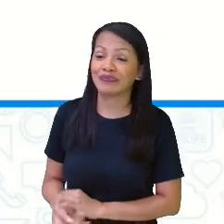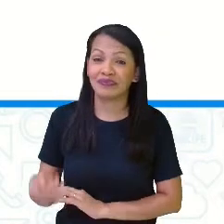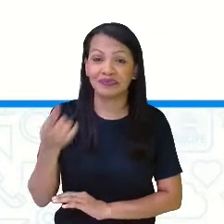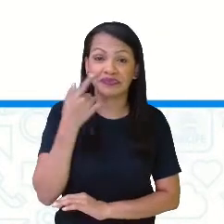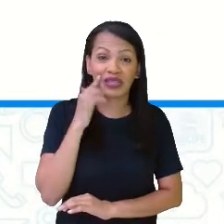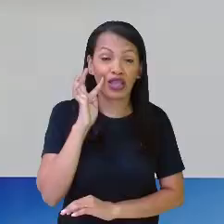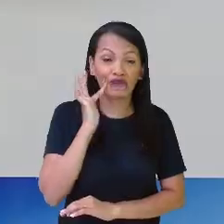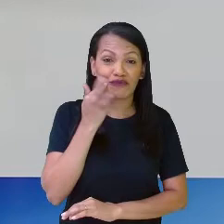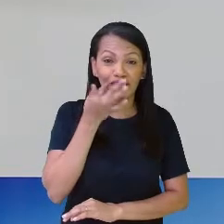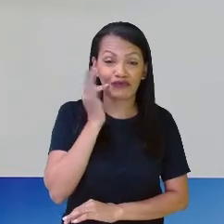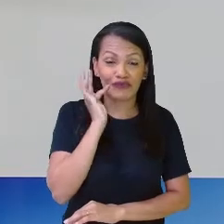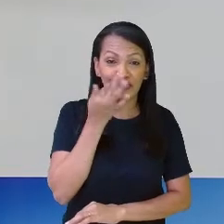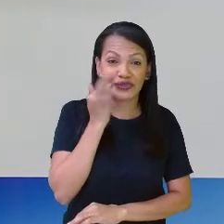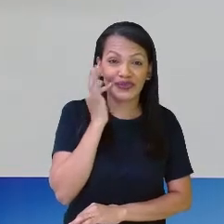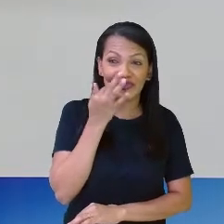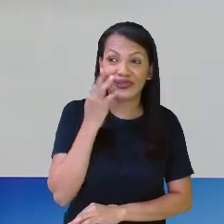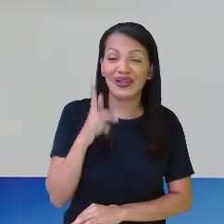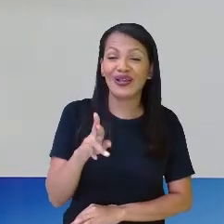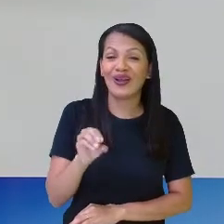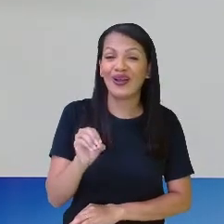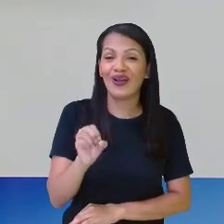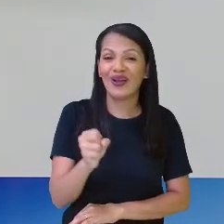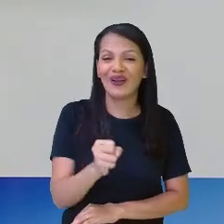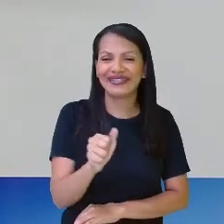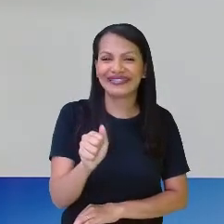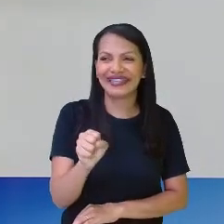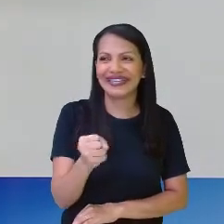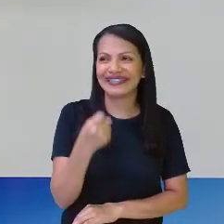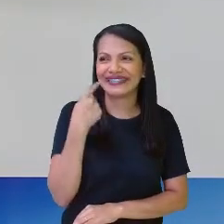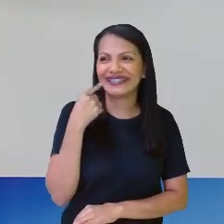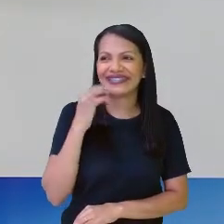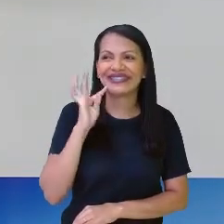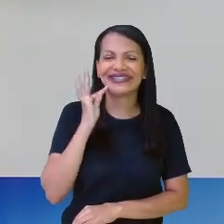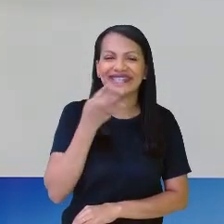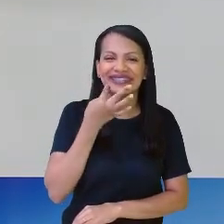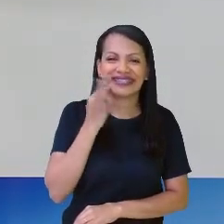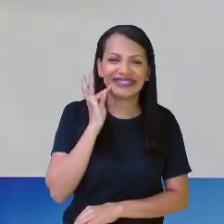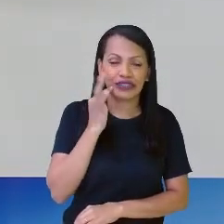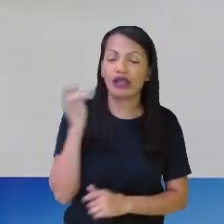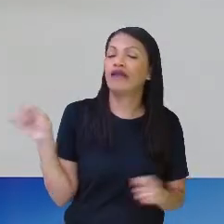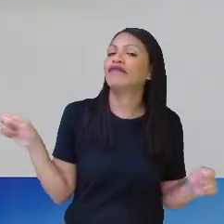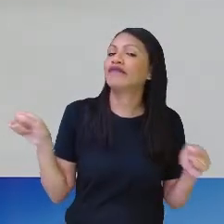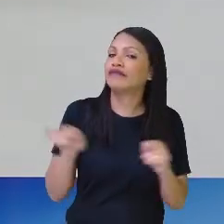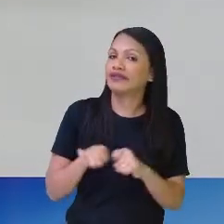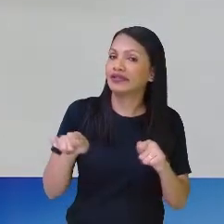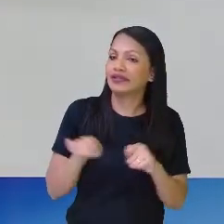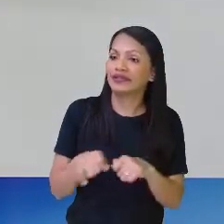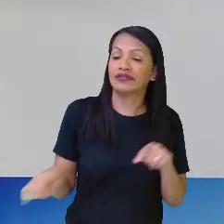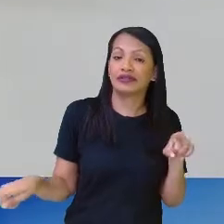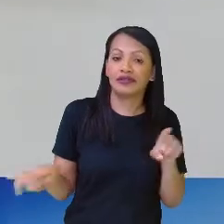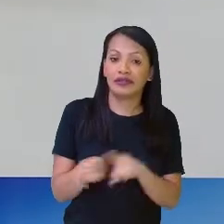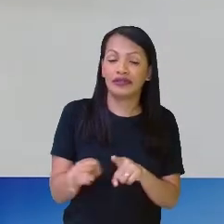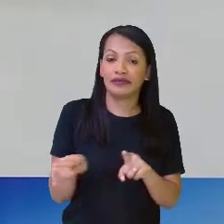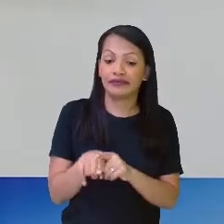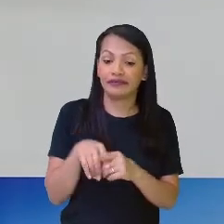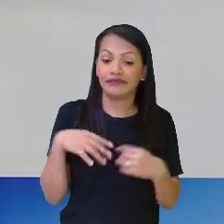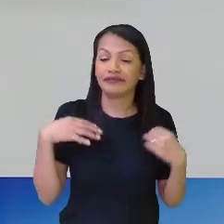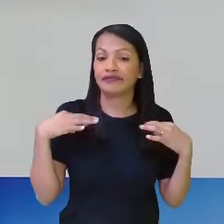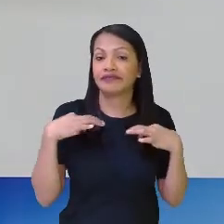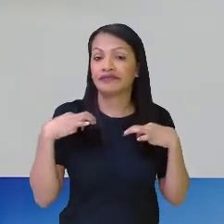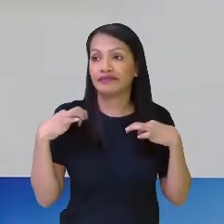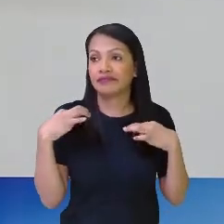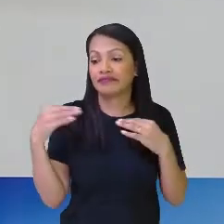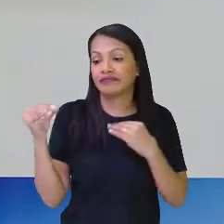Foram aqui dez rosas e eu trouxe as dez rosas feitas também em tecido para vocês